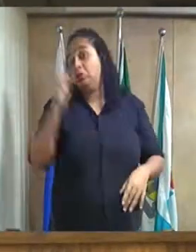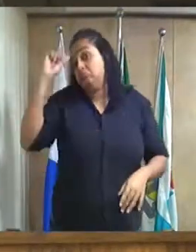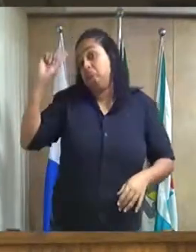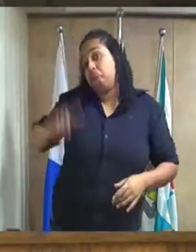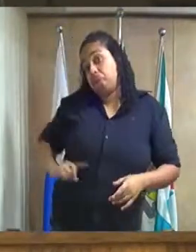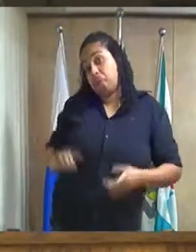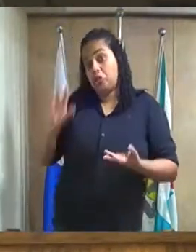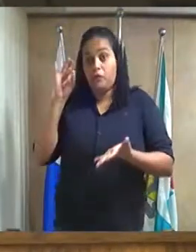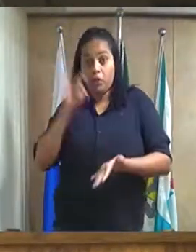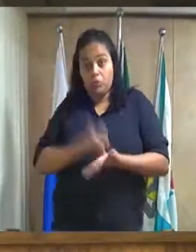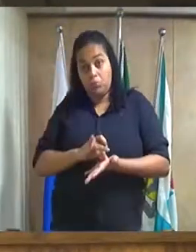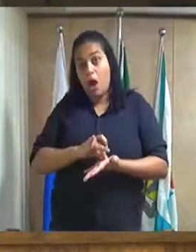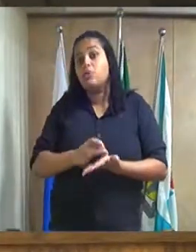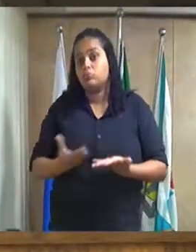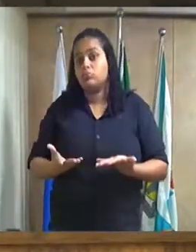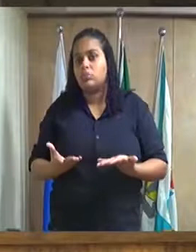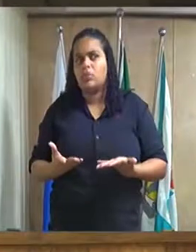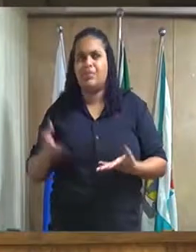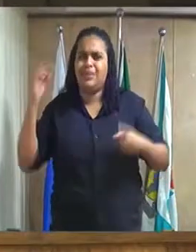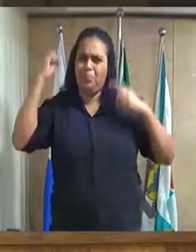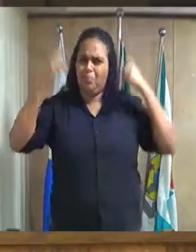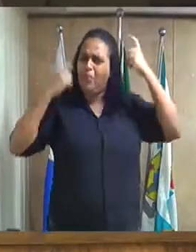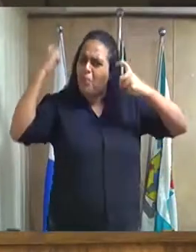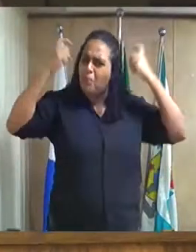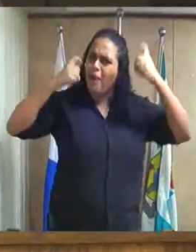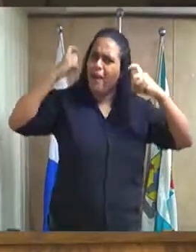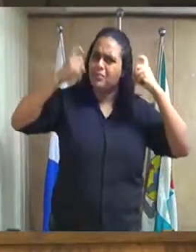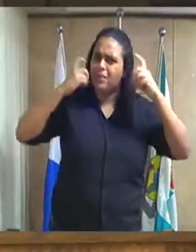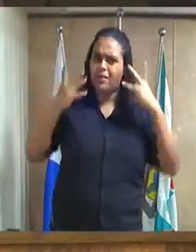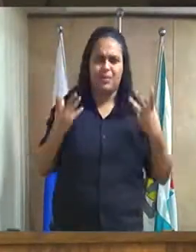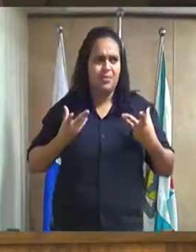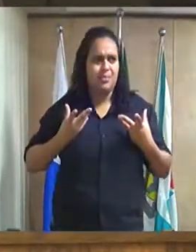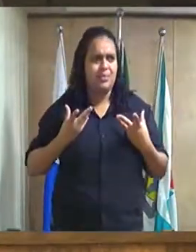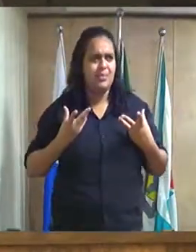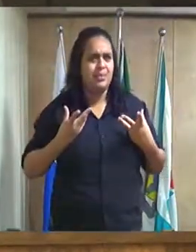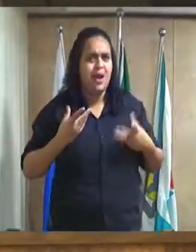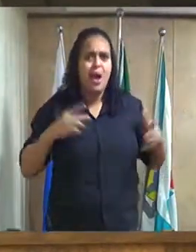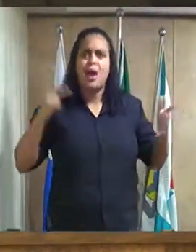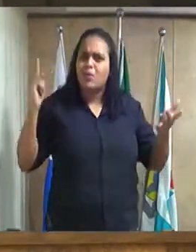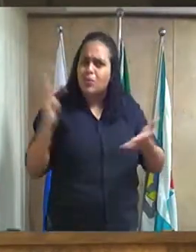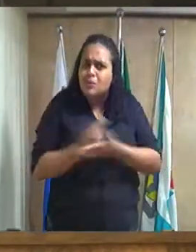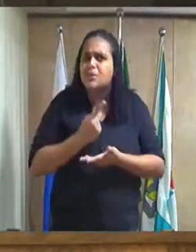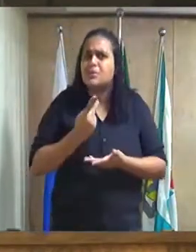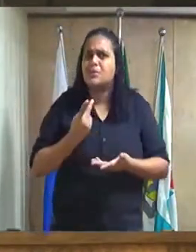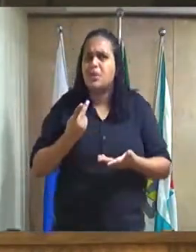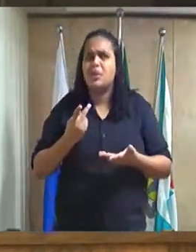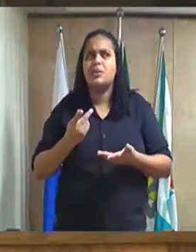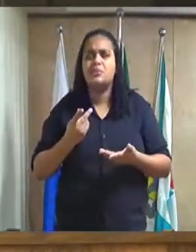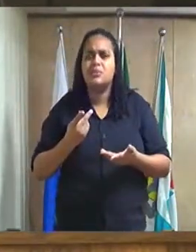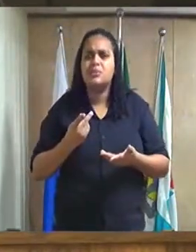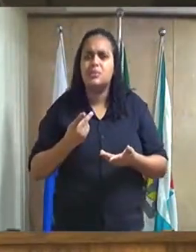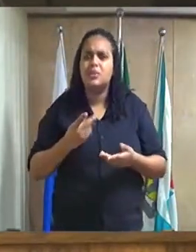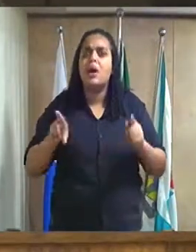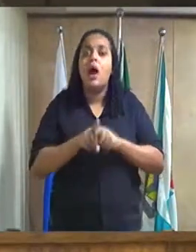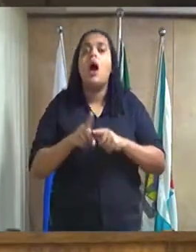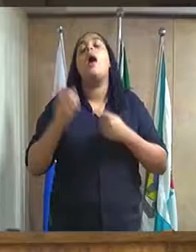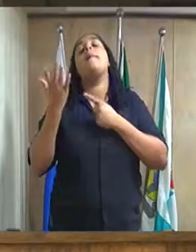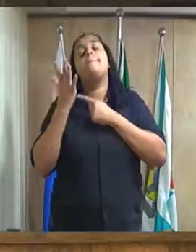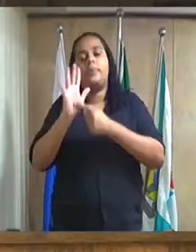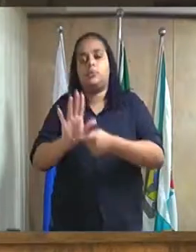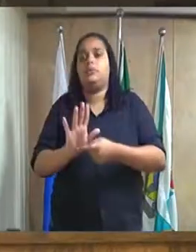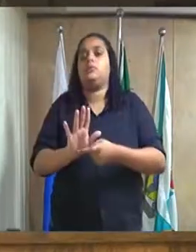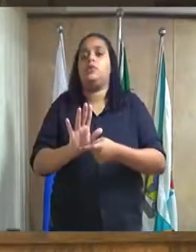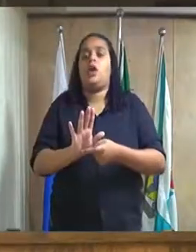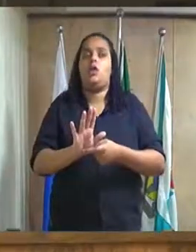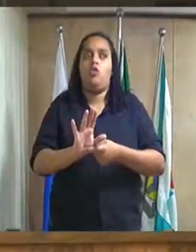presidente, mas preocupado com essa possibilidade, apresentei aqui um projeto de